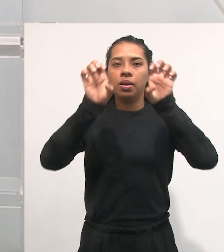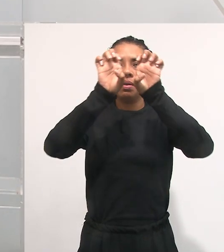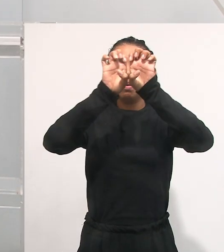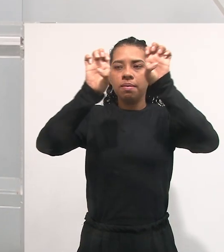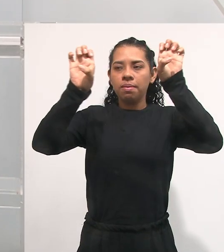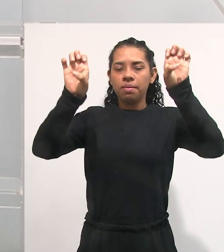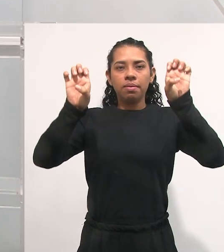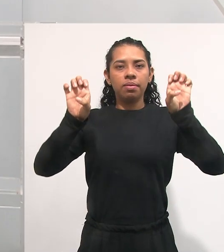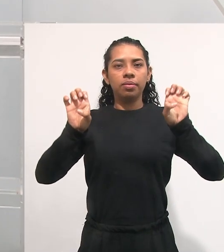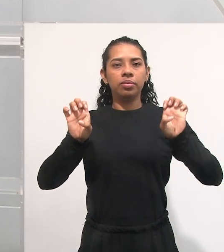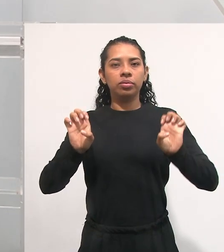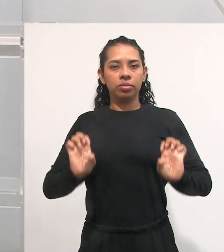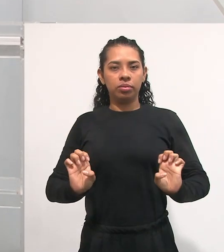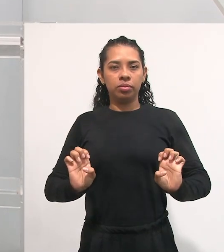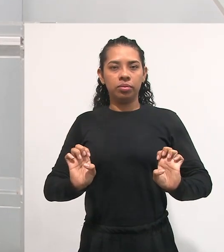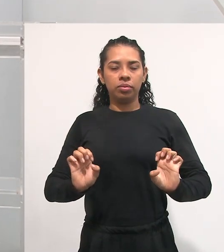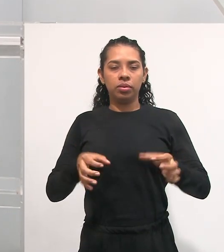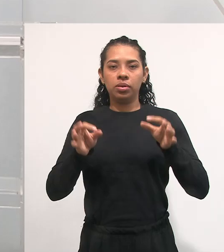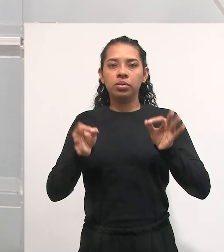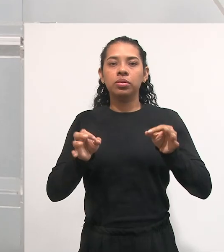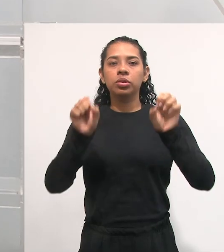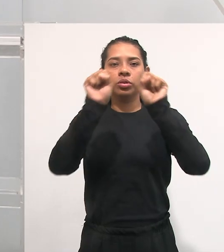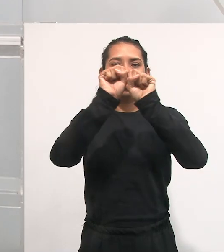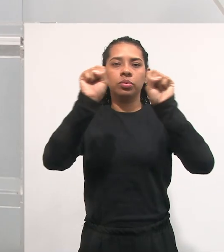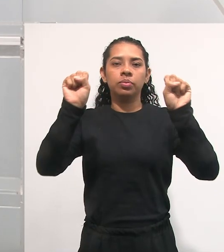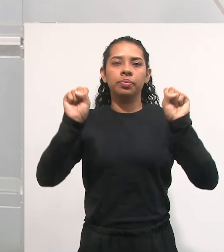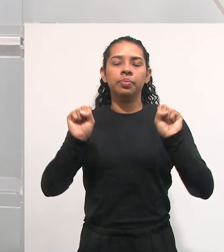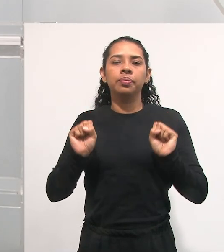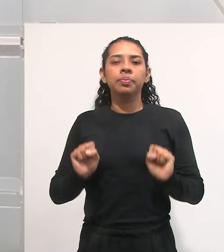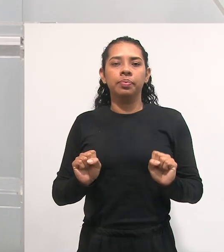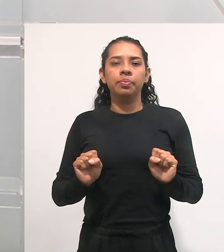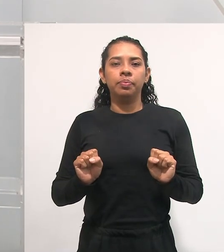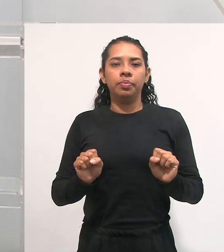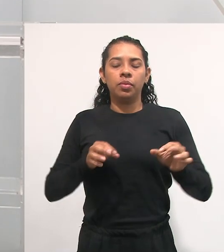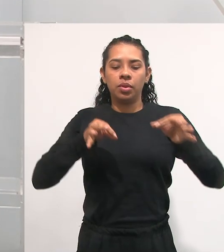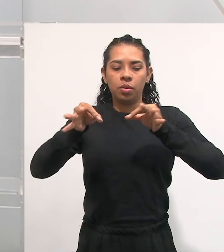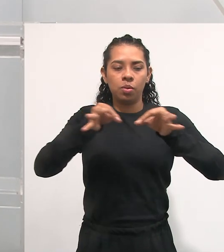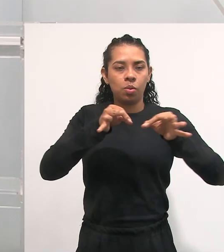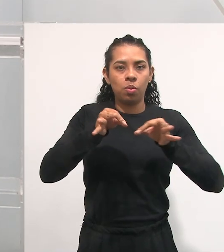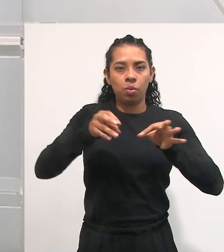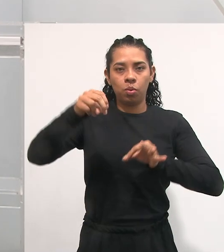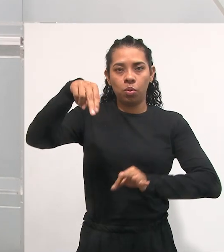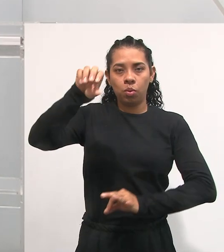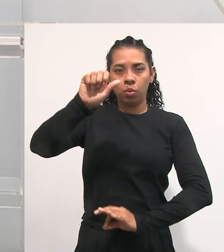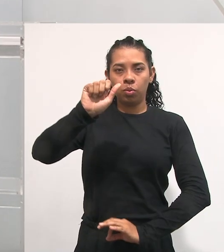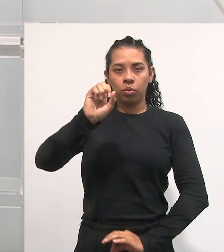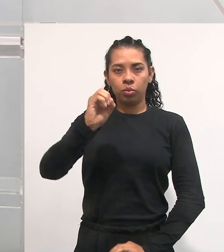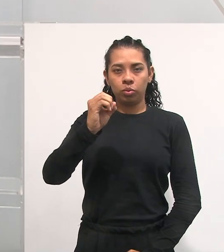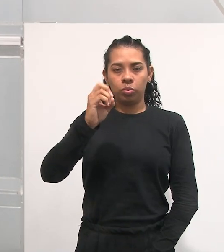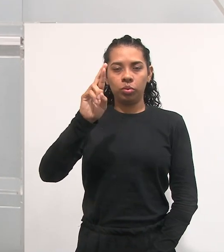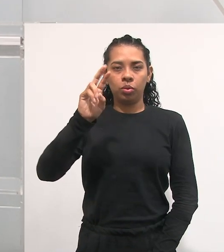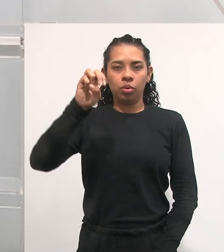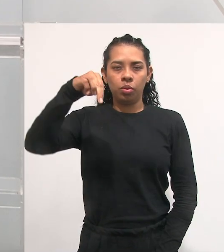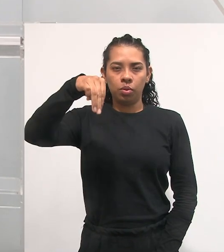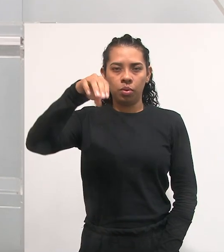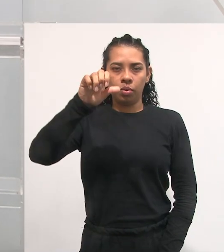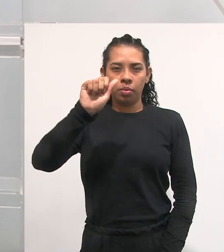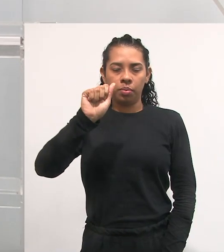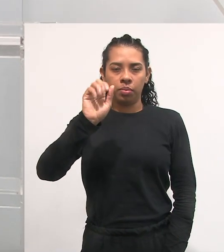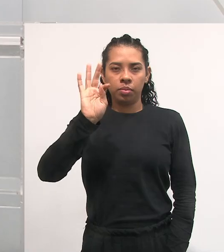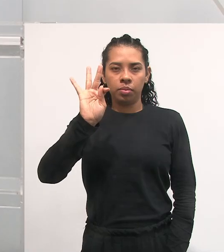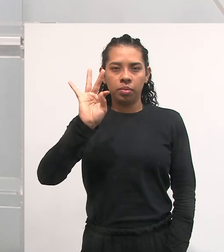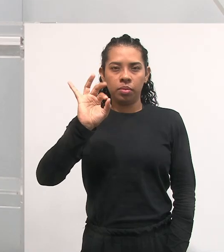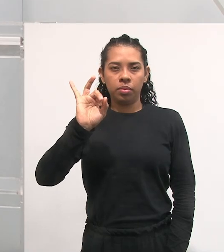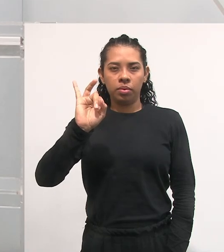o sistema. E foi isso, foi essa a influência do positivismo. Ele estruturou, normatizou o sistema de